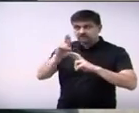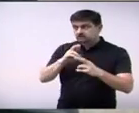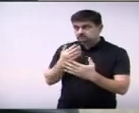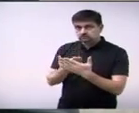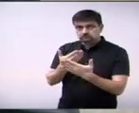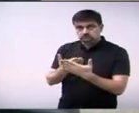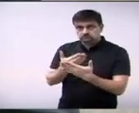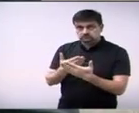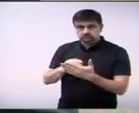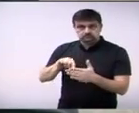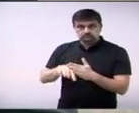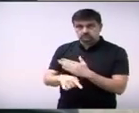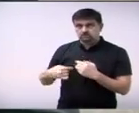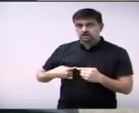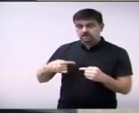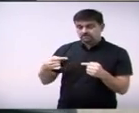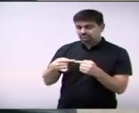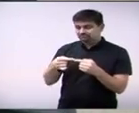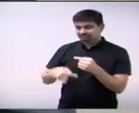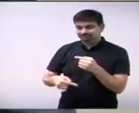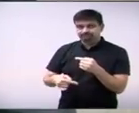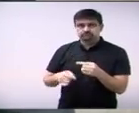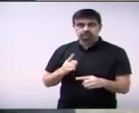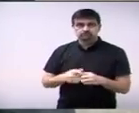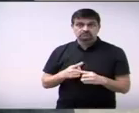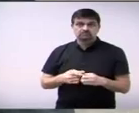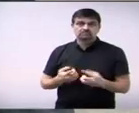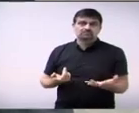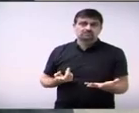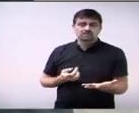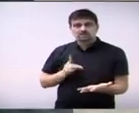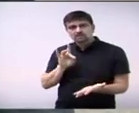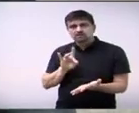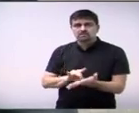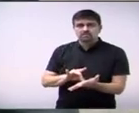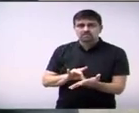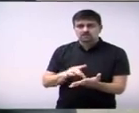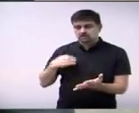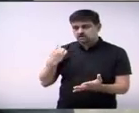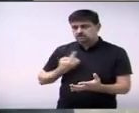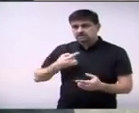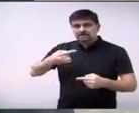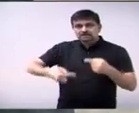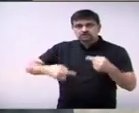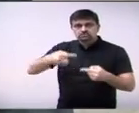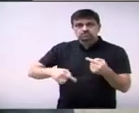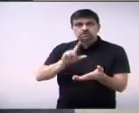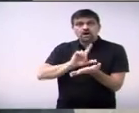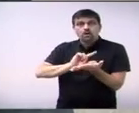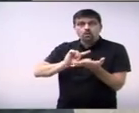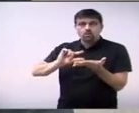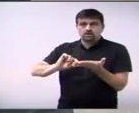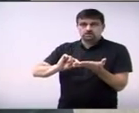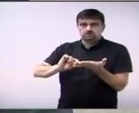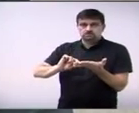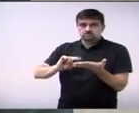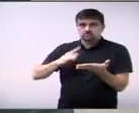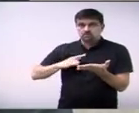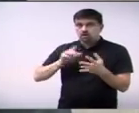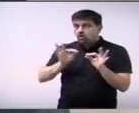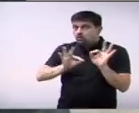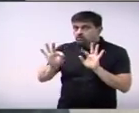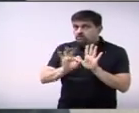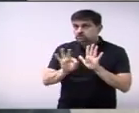projeto, que, na verdade, eu acho que é assim. Aqui está se discutindo apenas um artigo e o projeto é bem mais